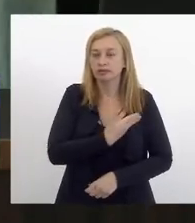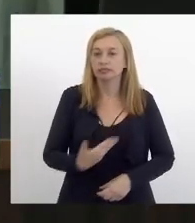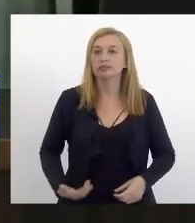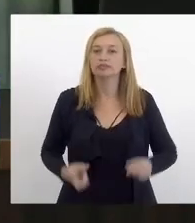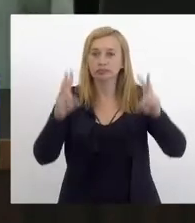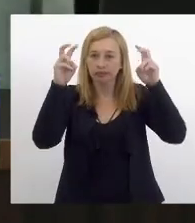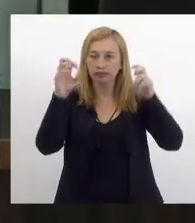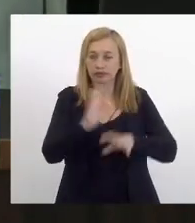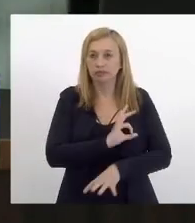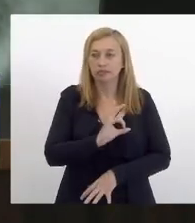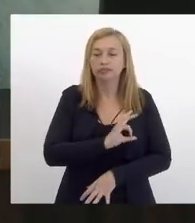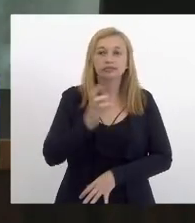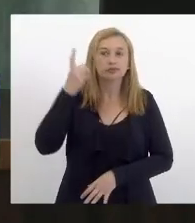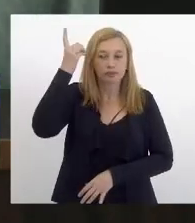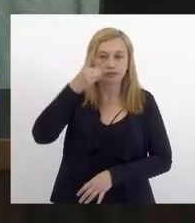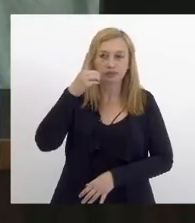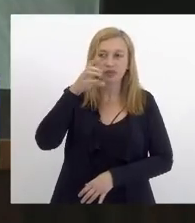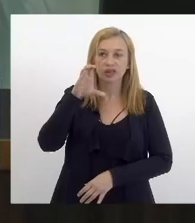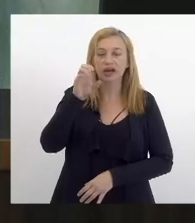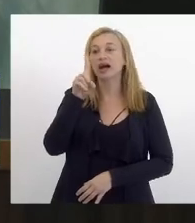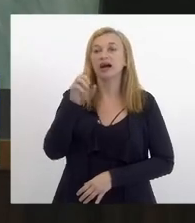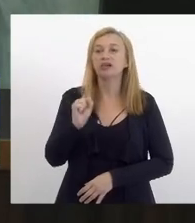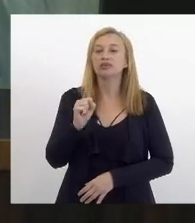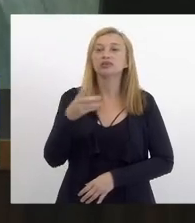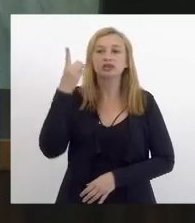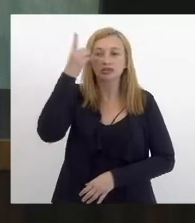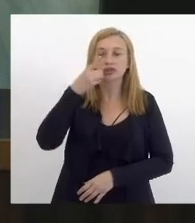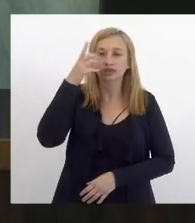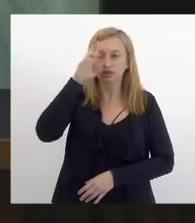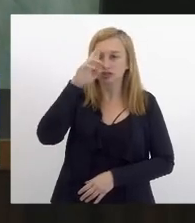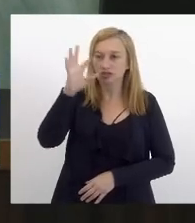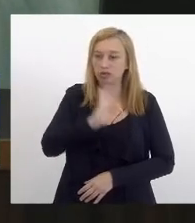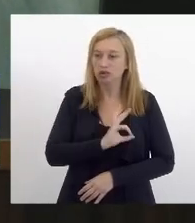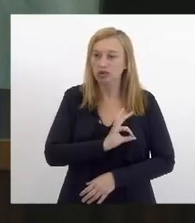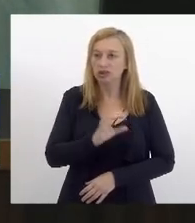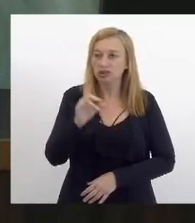delegado Carlos Augusto delegado coronel Salema